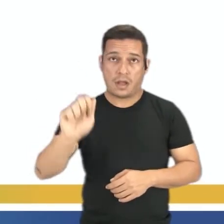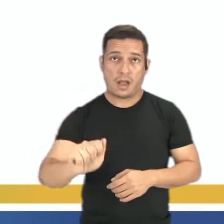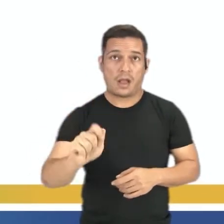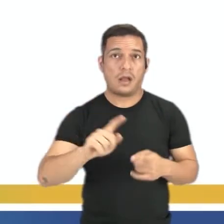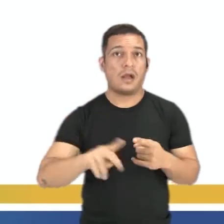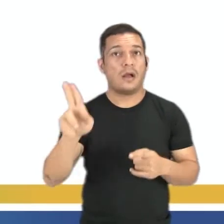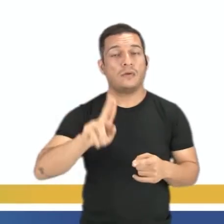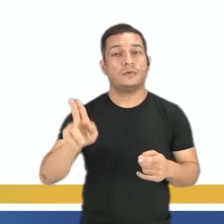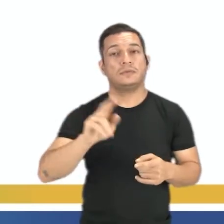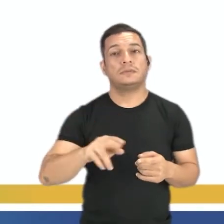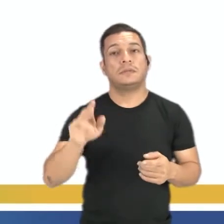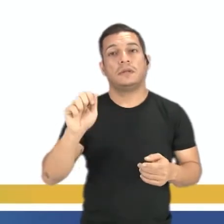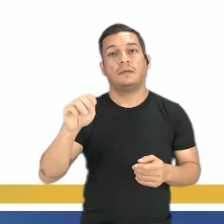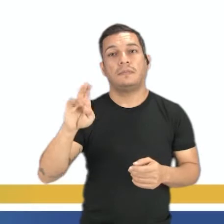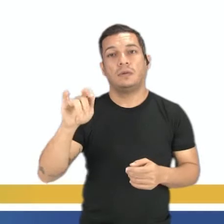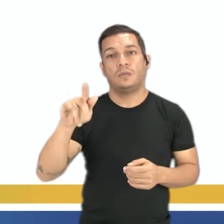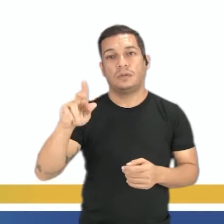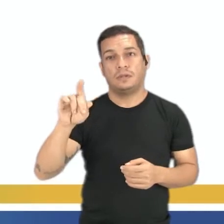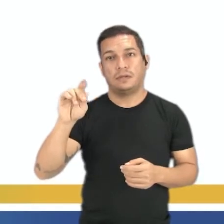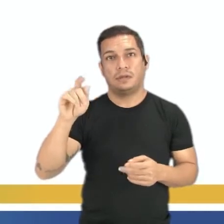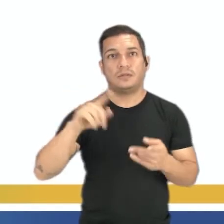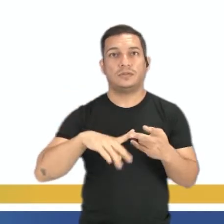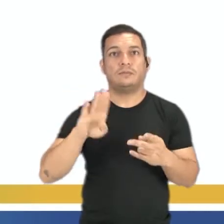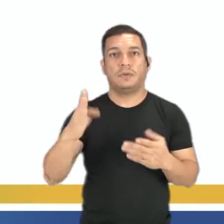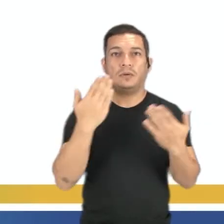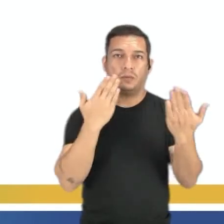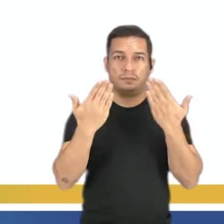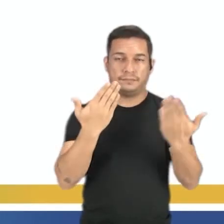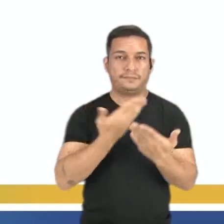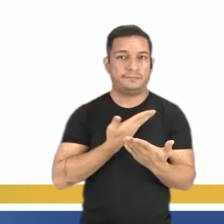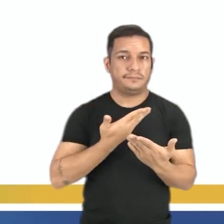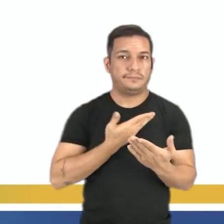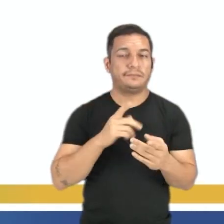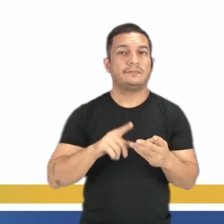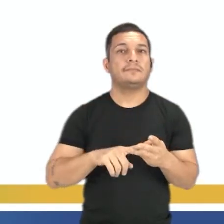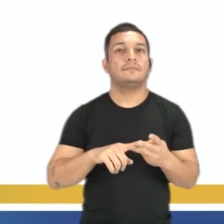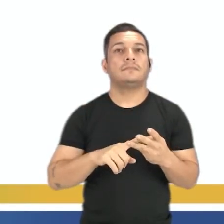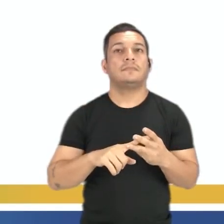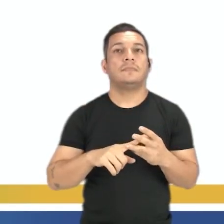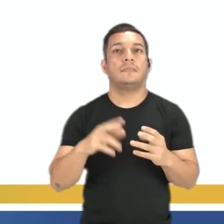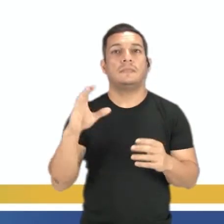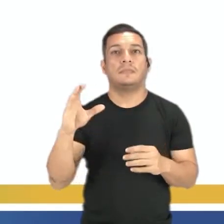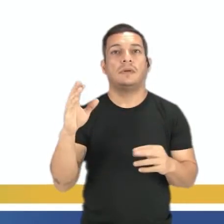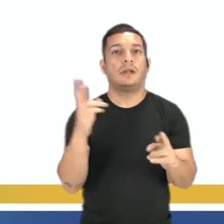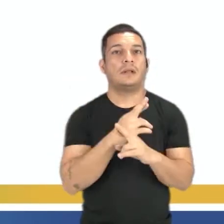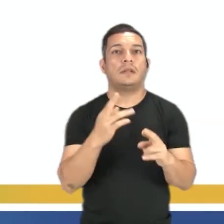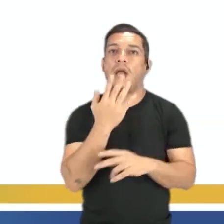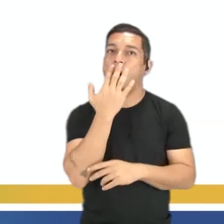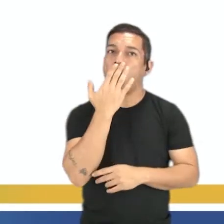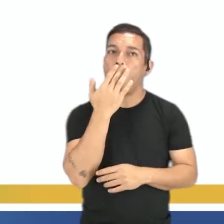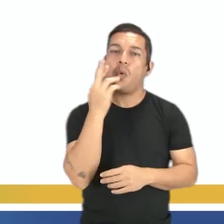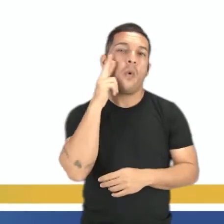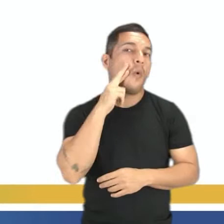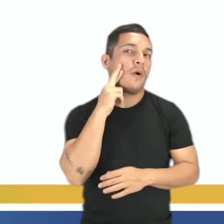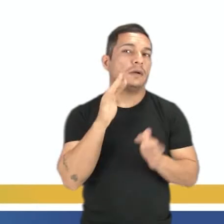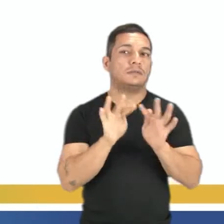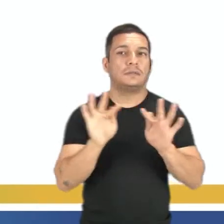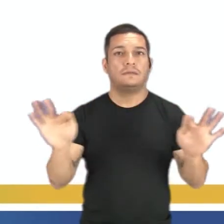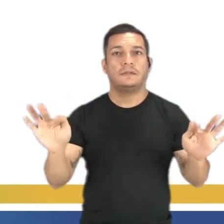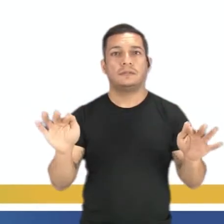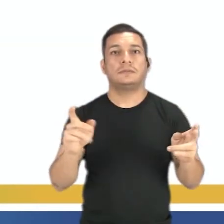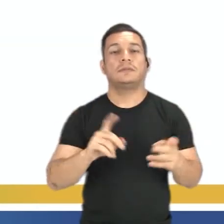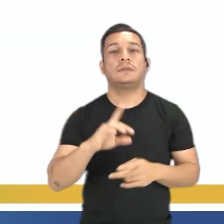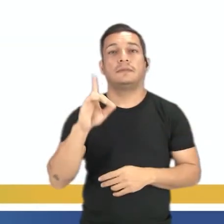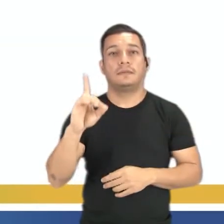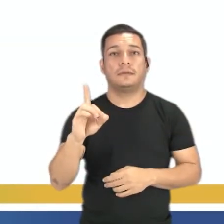ao usar ambiguidade, letra B, ao comparar uma amiga à campanha, letra C, ao relacionar a cor rosa à